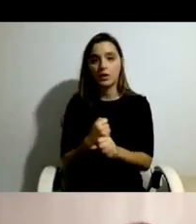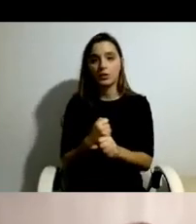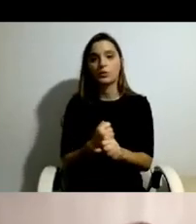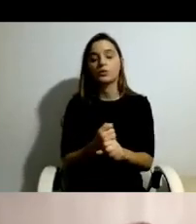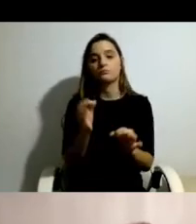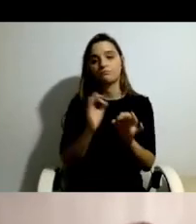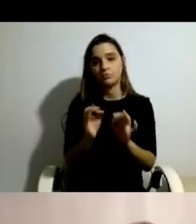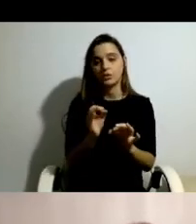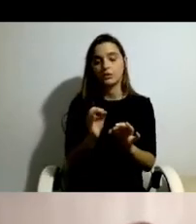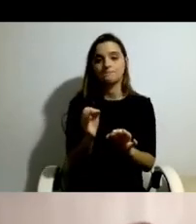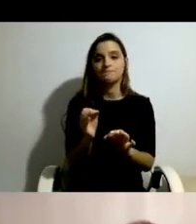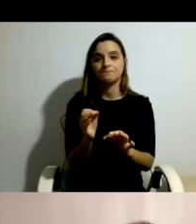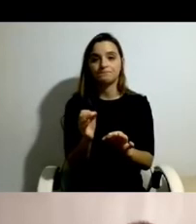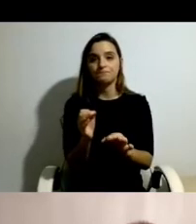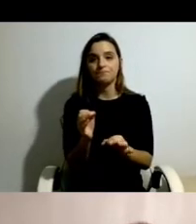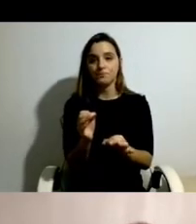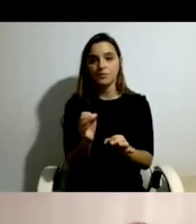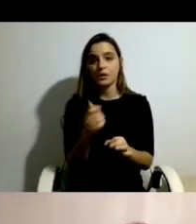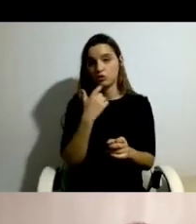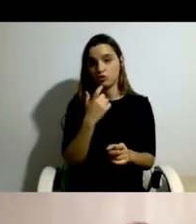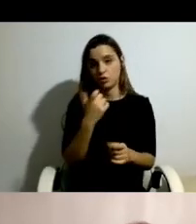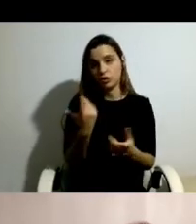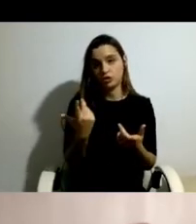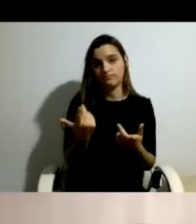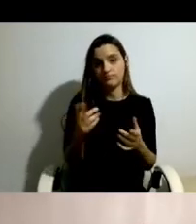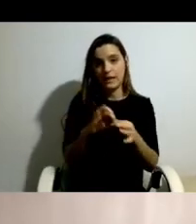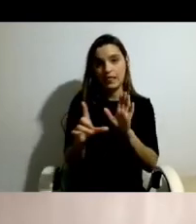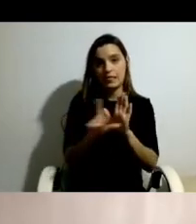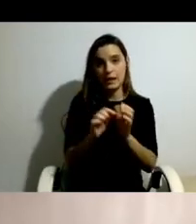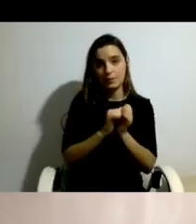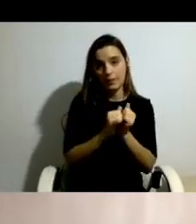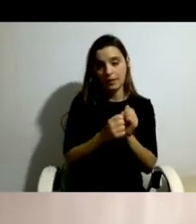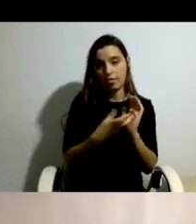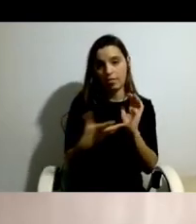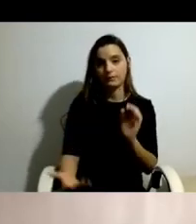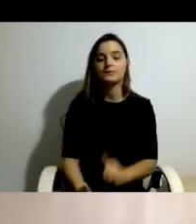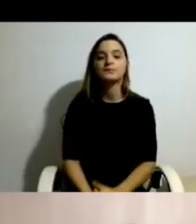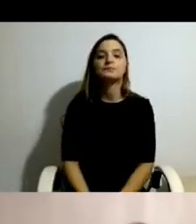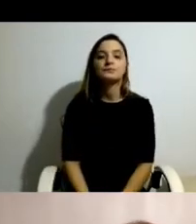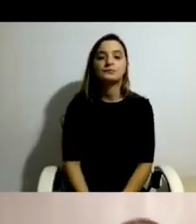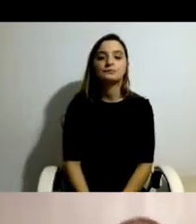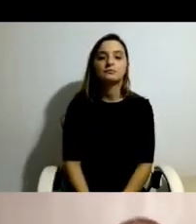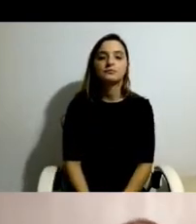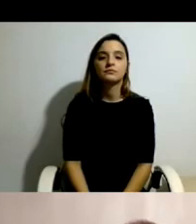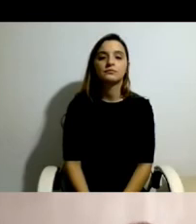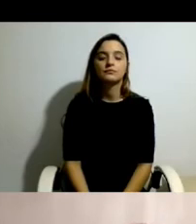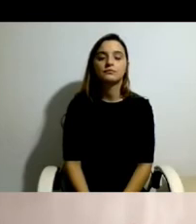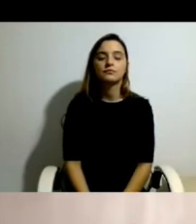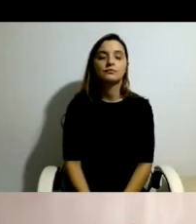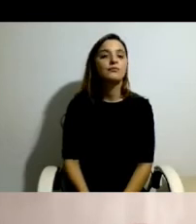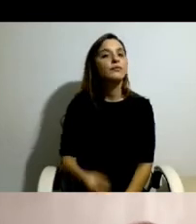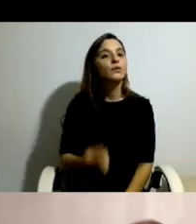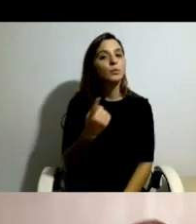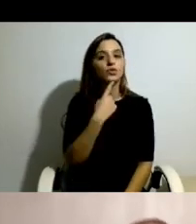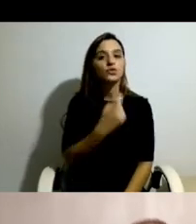destas questões mais burocráticas. Pode avançar? Uma das questões que nós, e a Mónica já reforçou isto